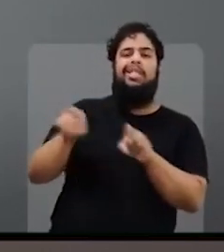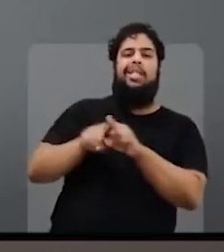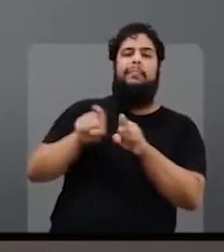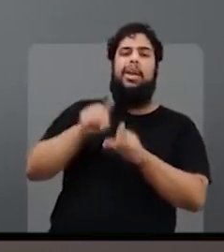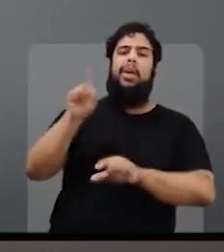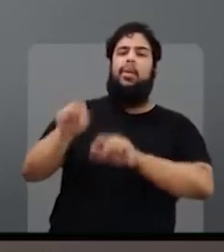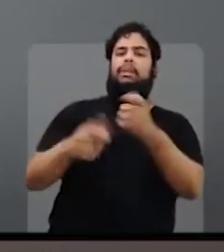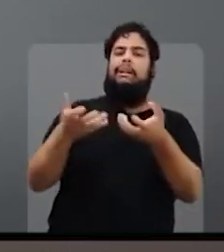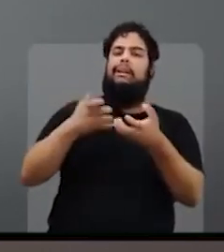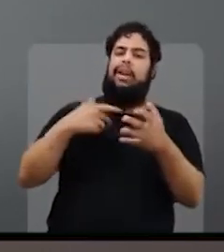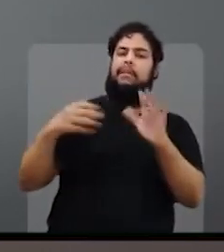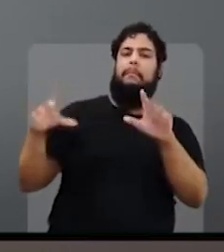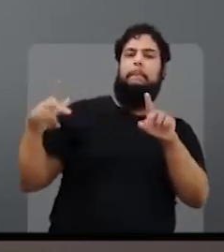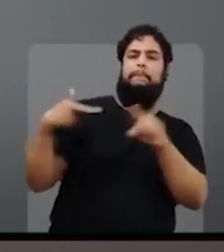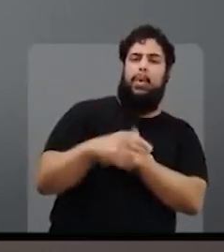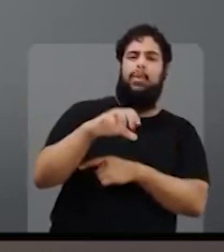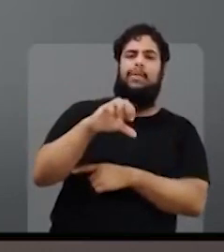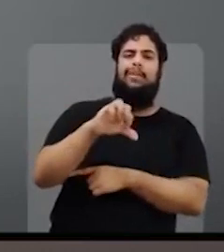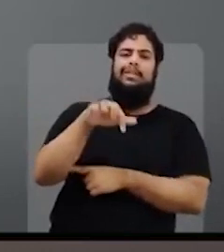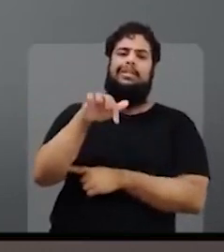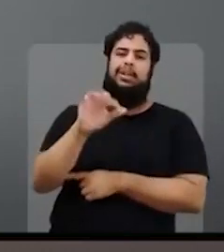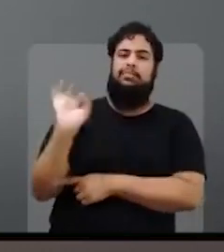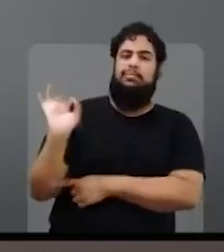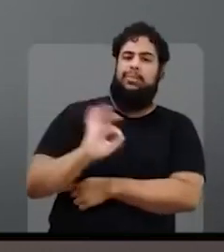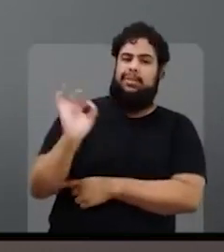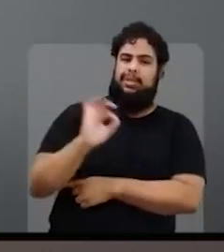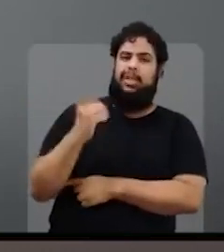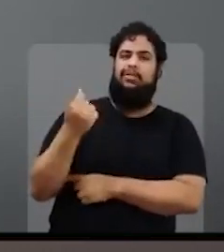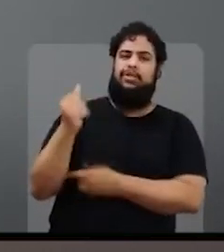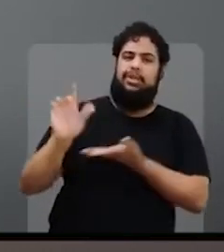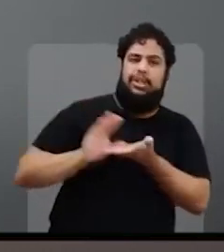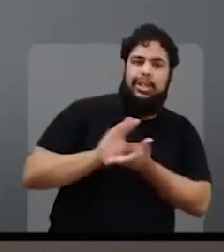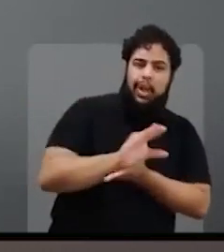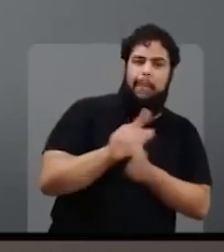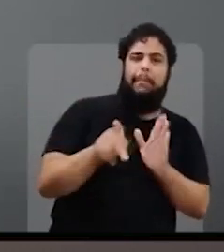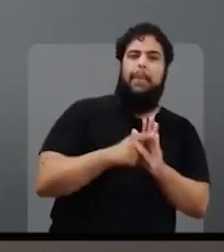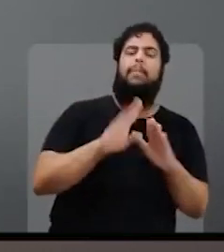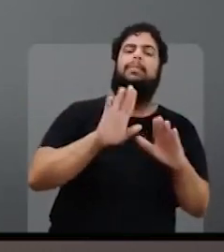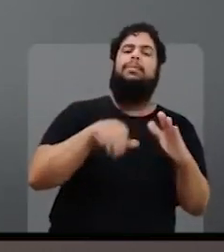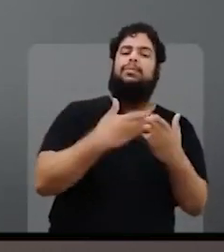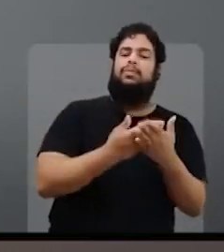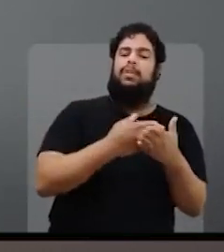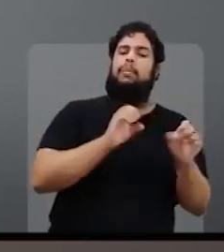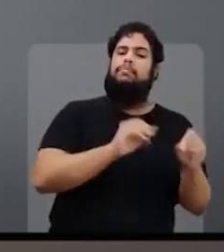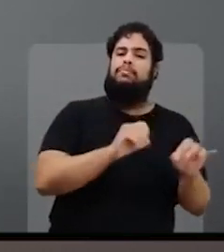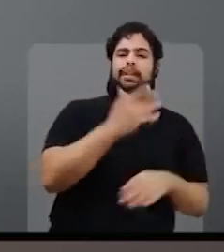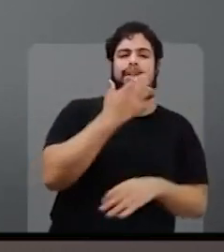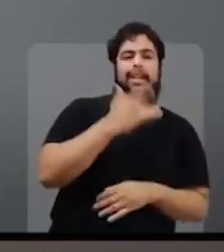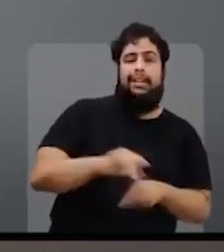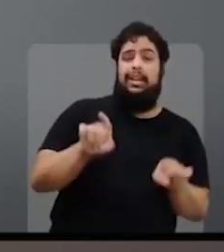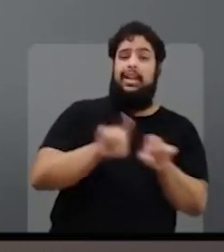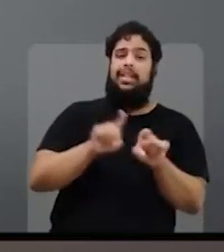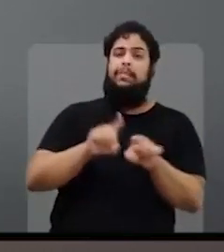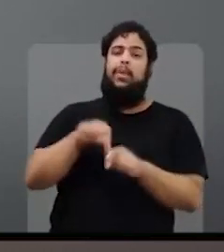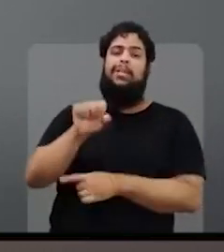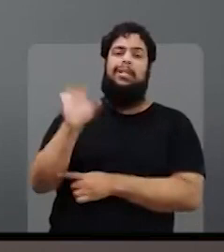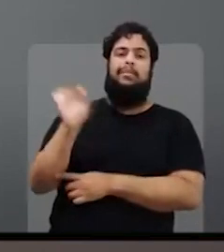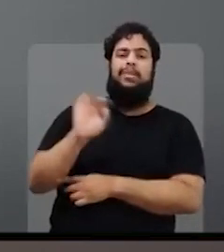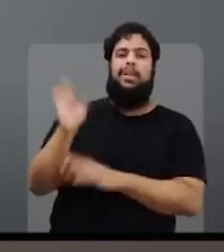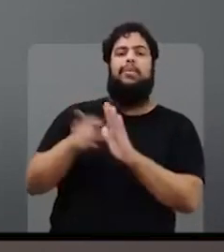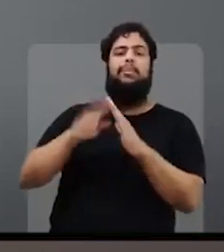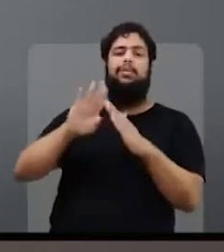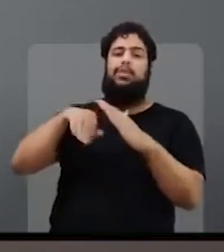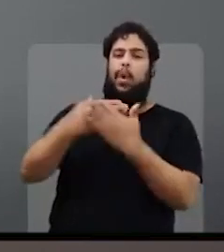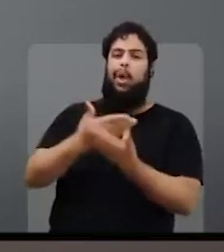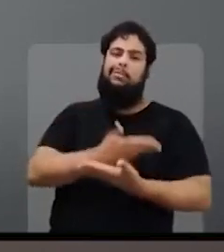Bolsonaro também quer cortar 97% da verba destinada ao ensino infantil e 80% do dinheiro de creches.